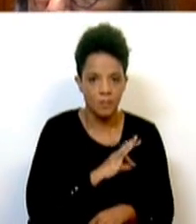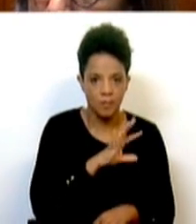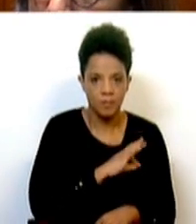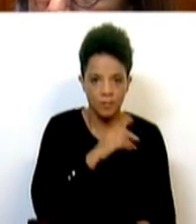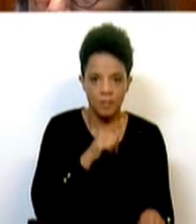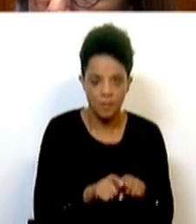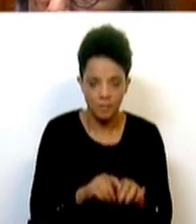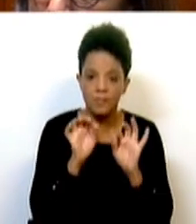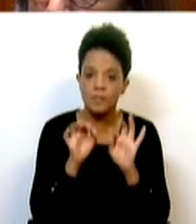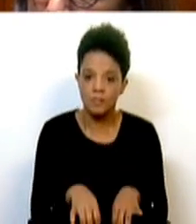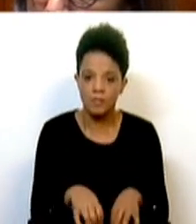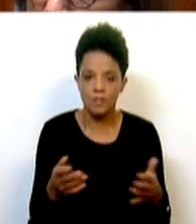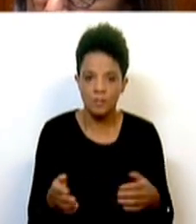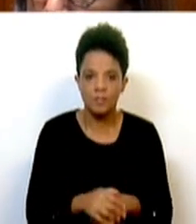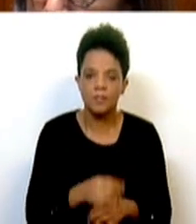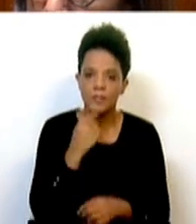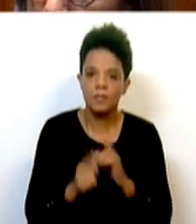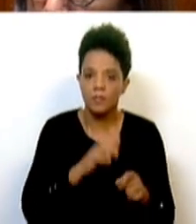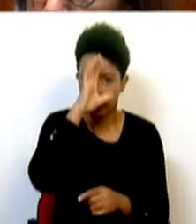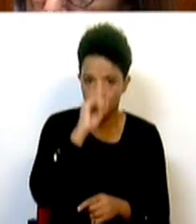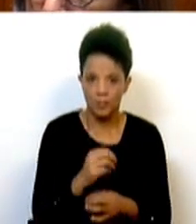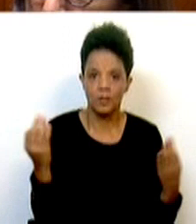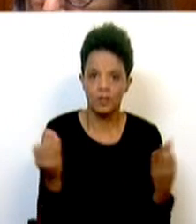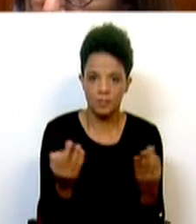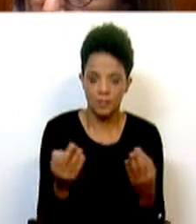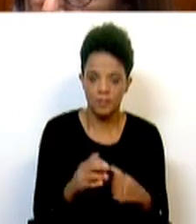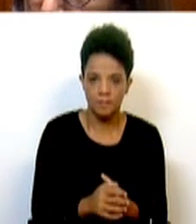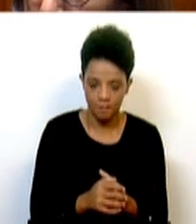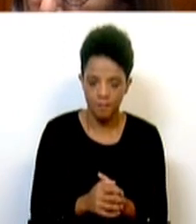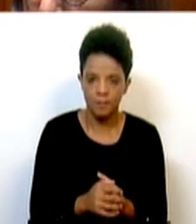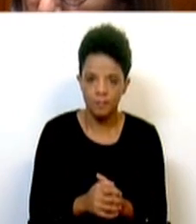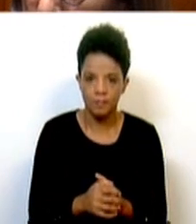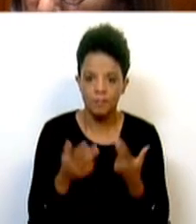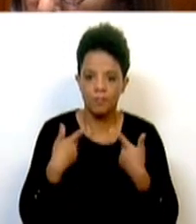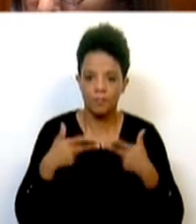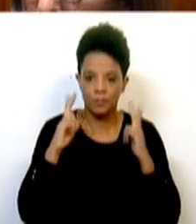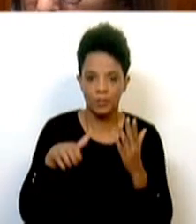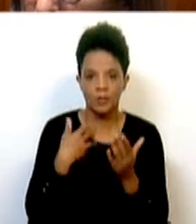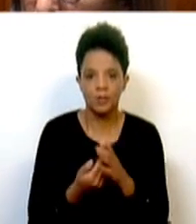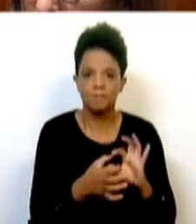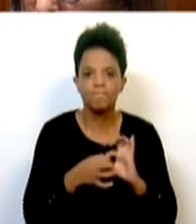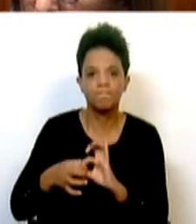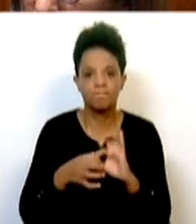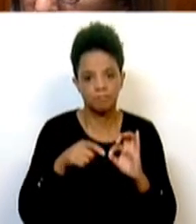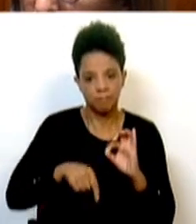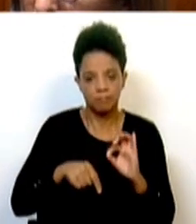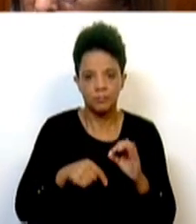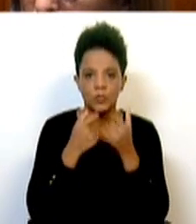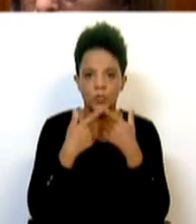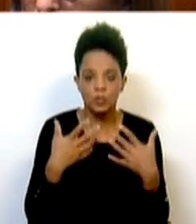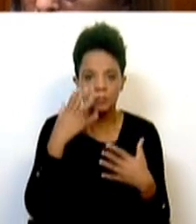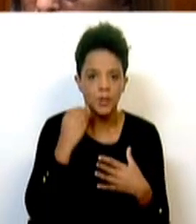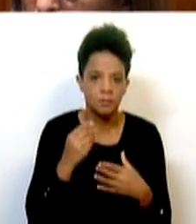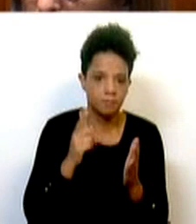deputados, para finalizar, dou nota de que o Governo, naturalmente, está como sempre disponível para colaborar com esta Casa em tudo o que